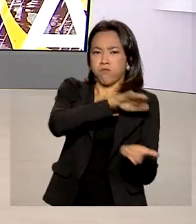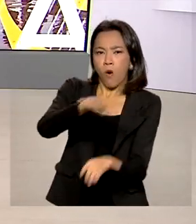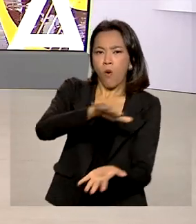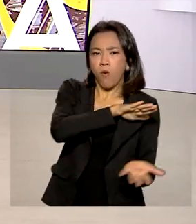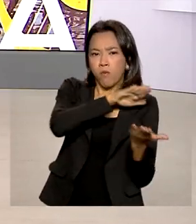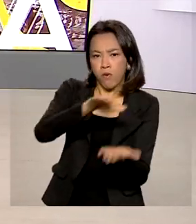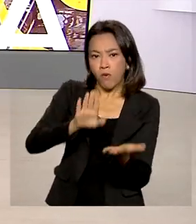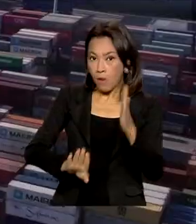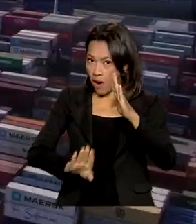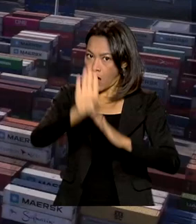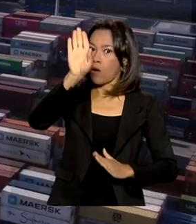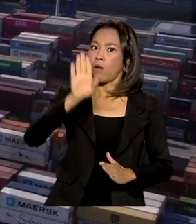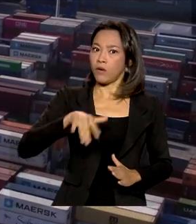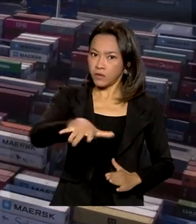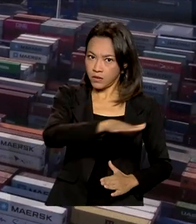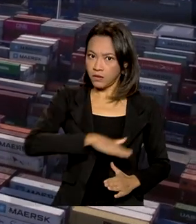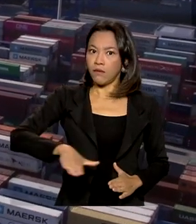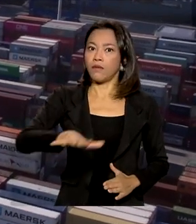setor.